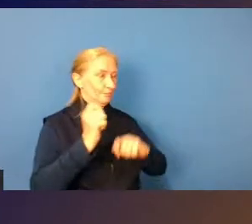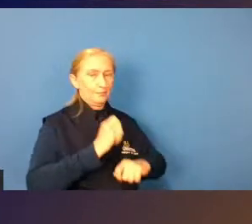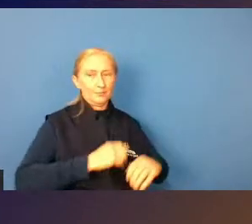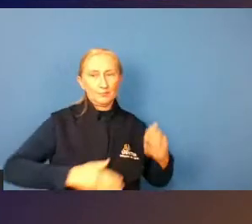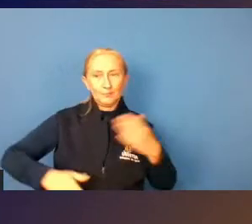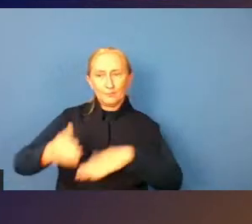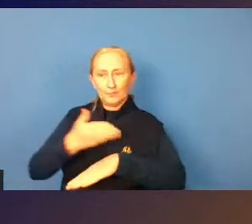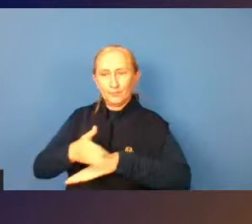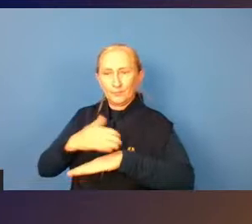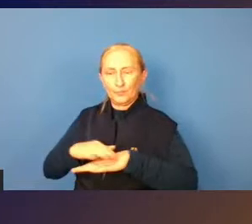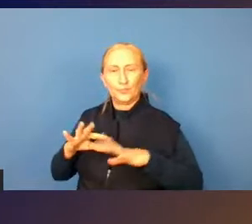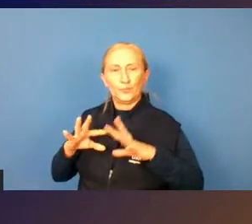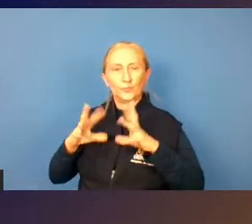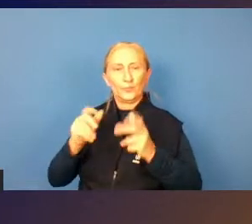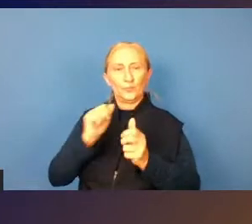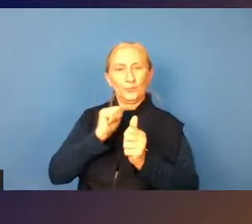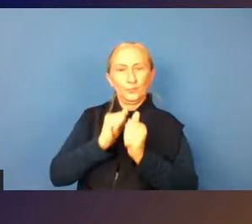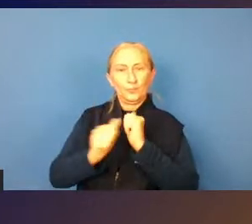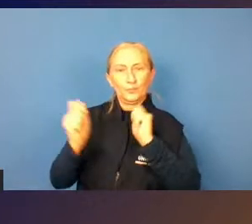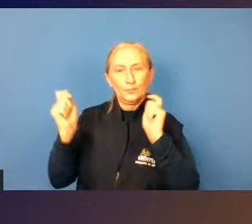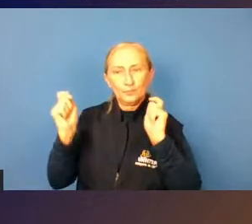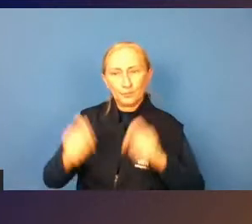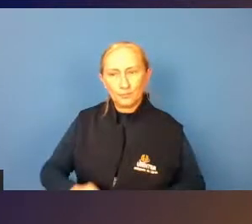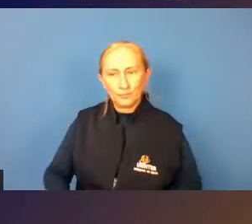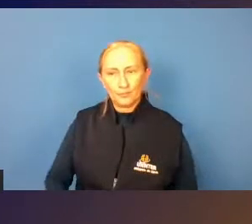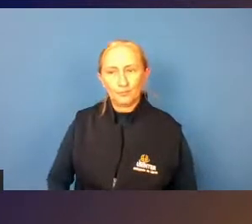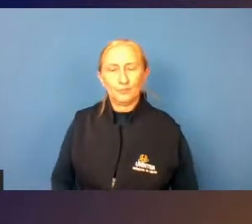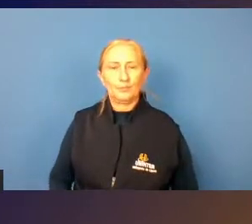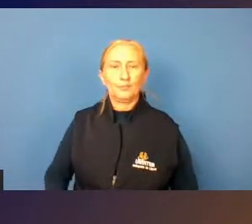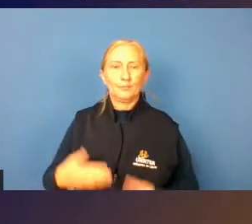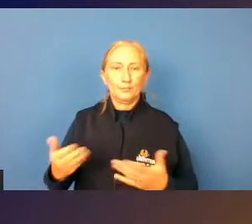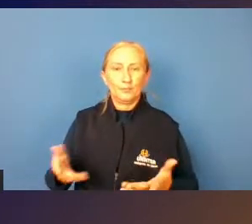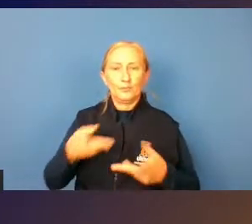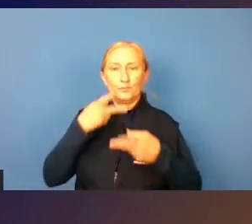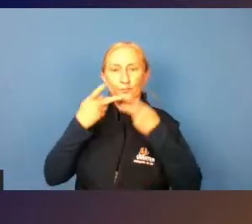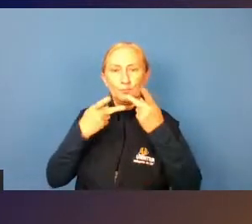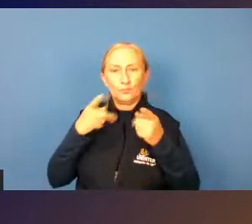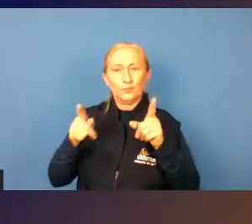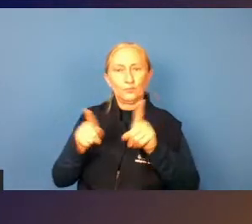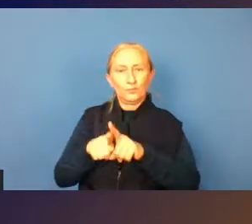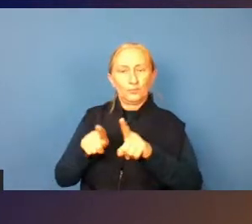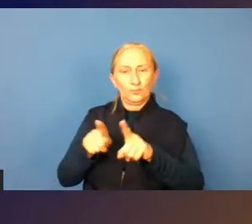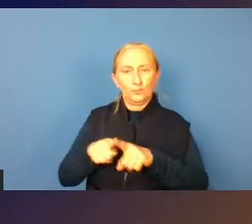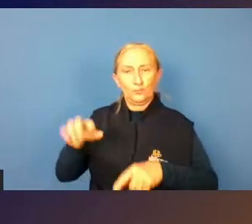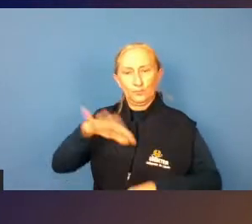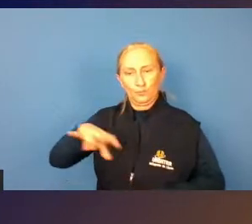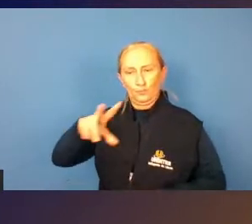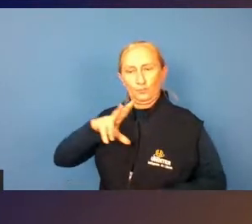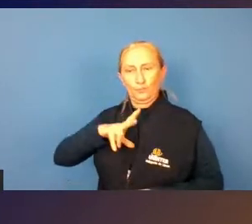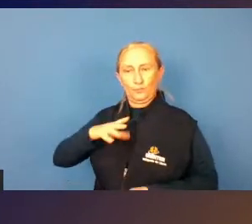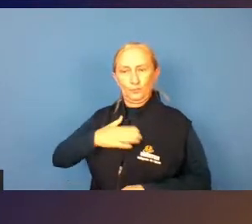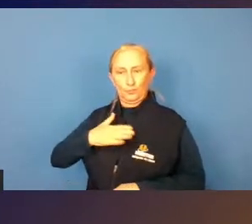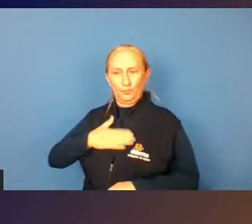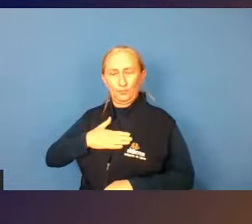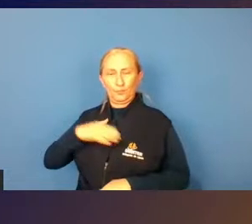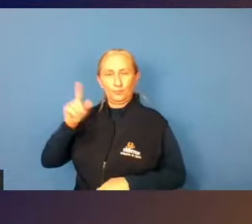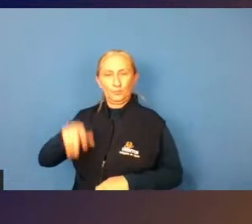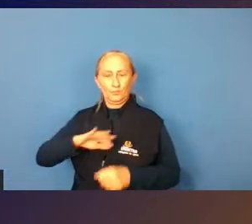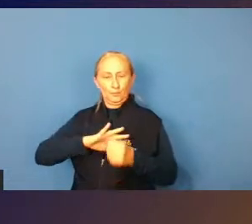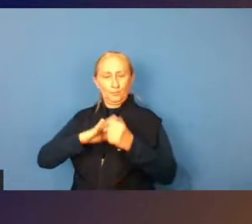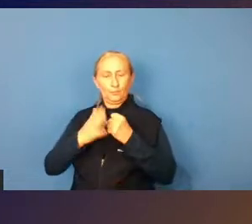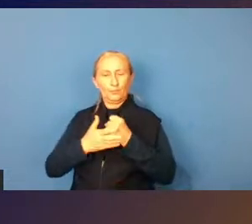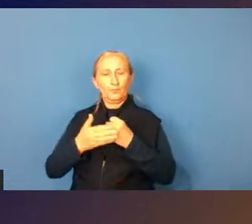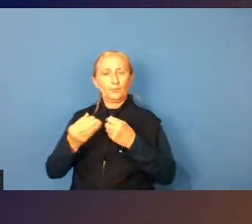todos os esportes possíveis né e falando agora também ali do âmbito pessoal né agora nessa pandemia ali